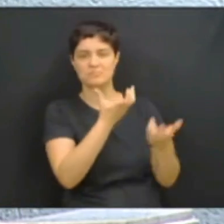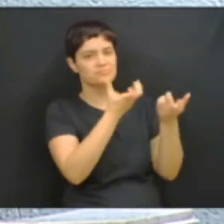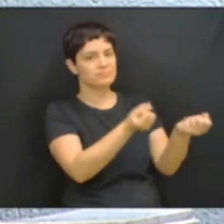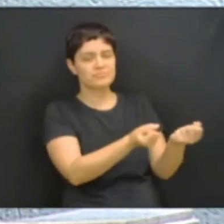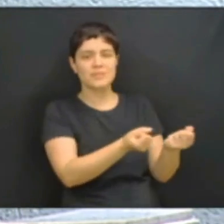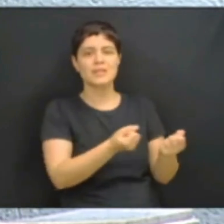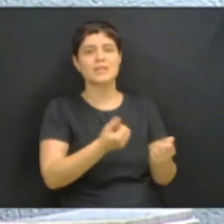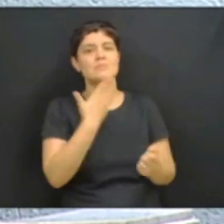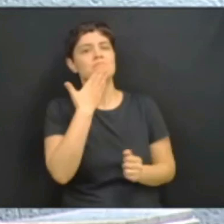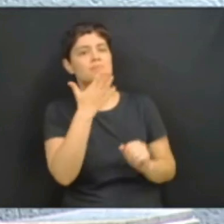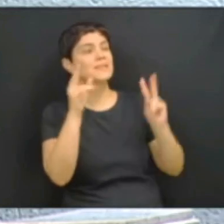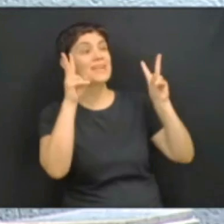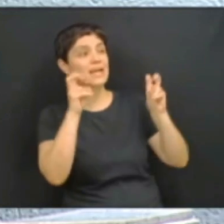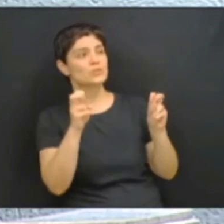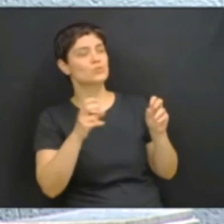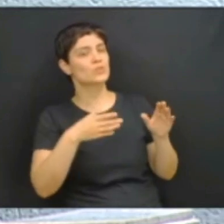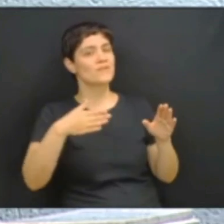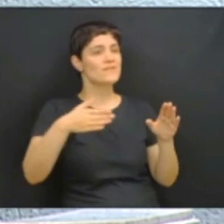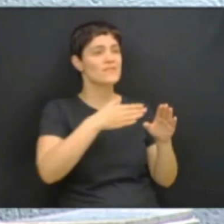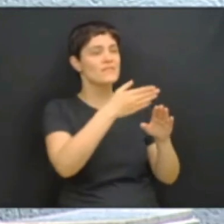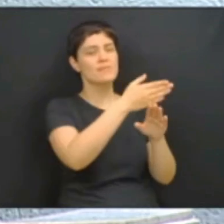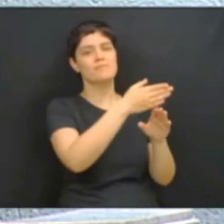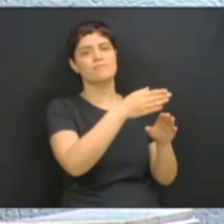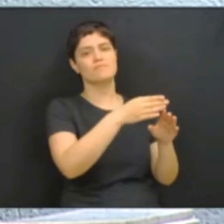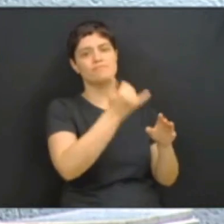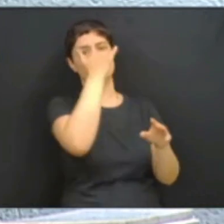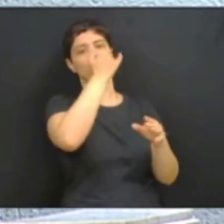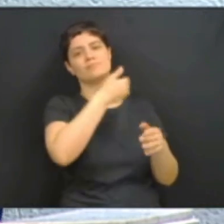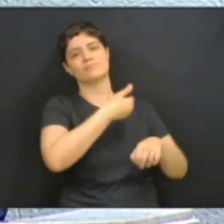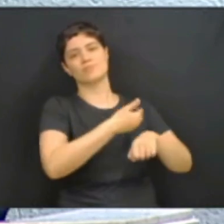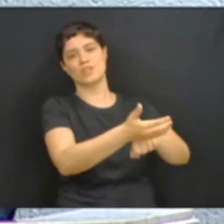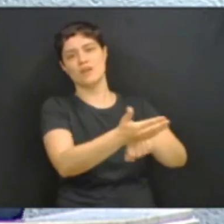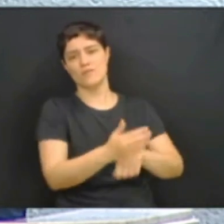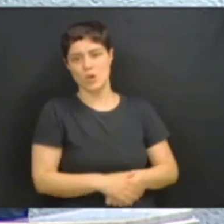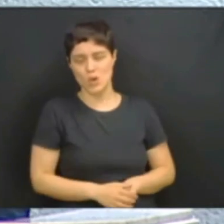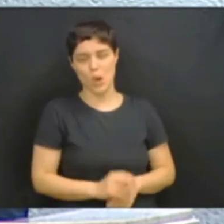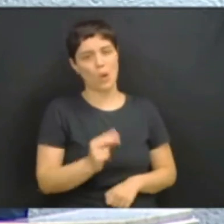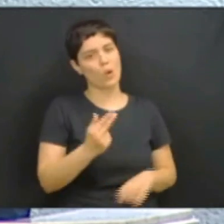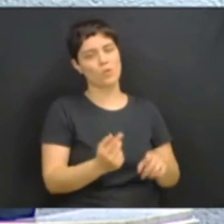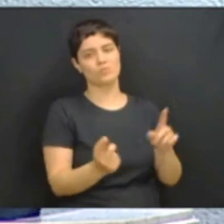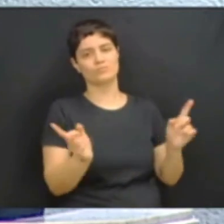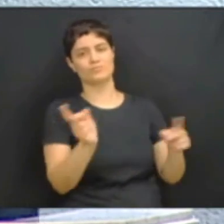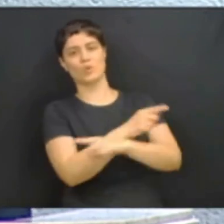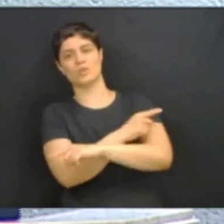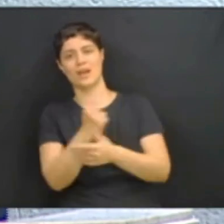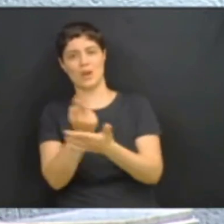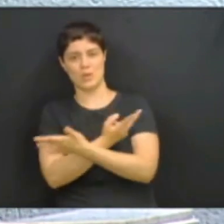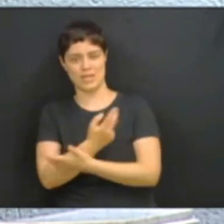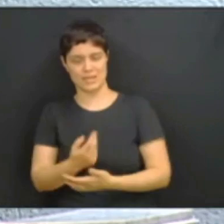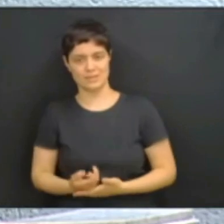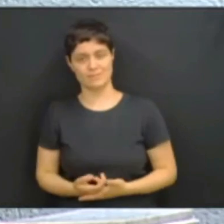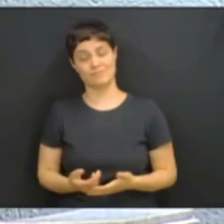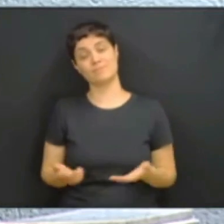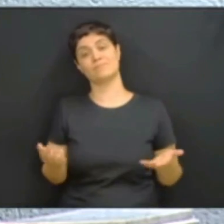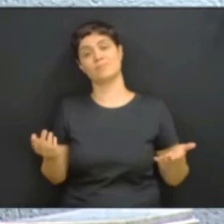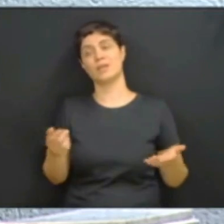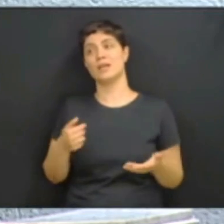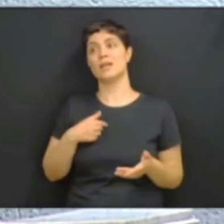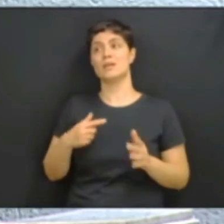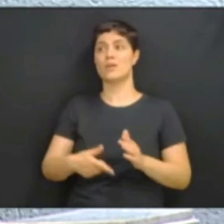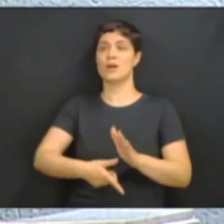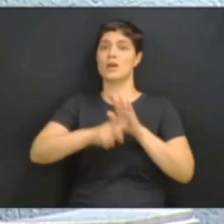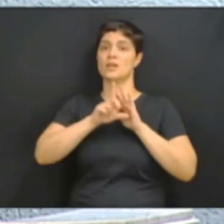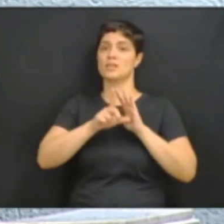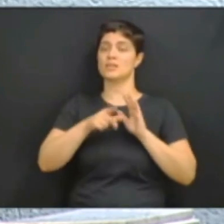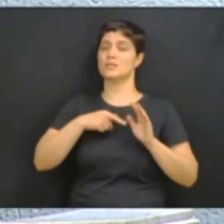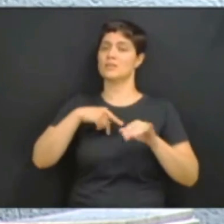na trave, quando não na linha de fundo. Era previsível. Na campanha eu repetia muito isso. O Paraná não